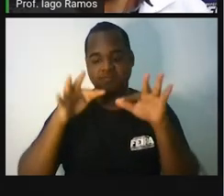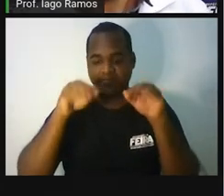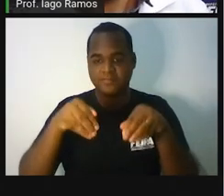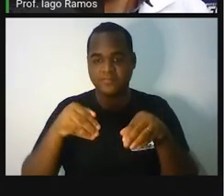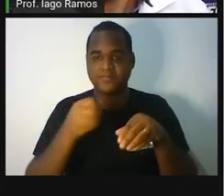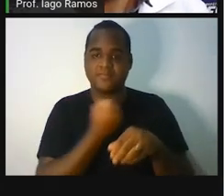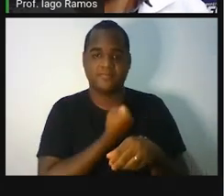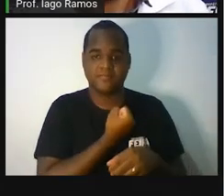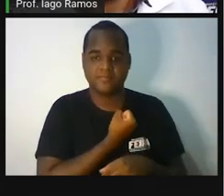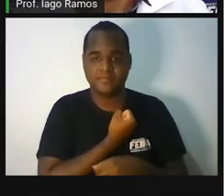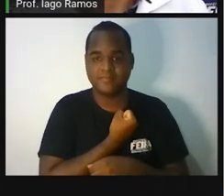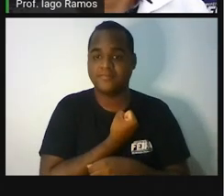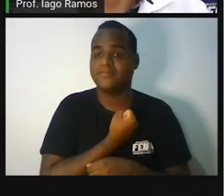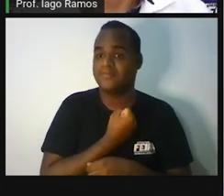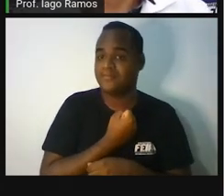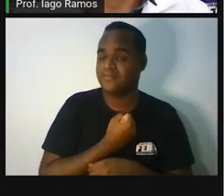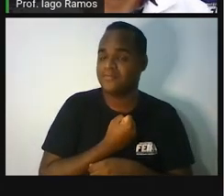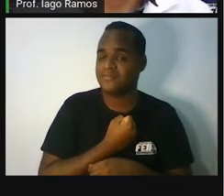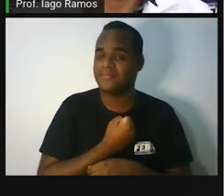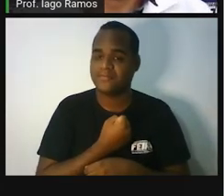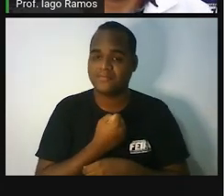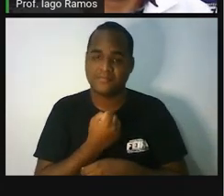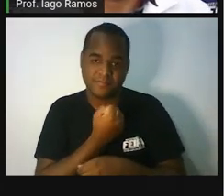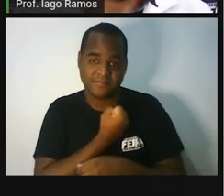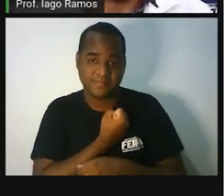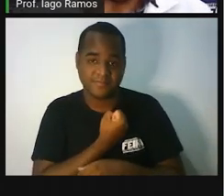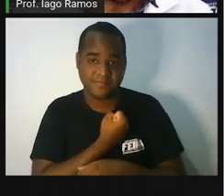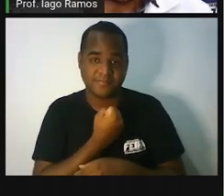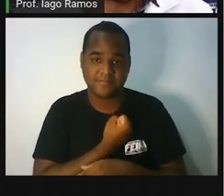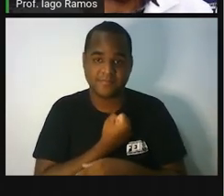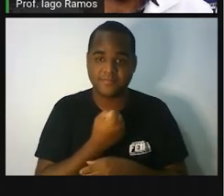última etapa agora dessa trilha de aprendizagem.